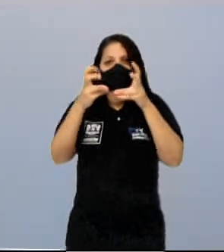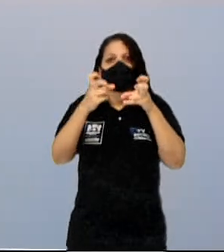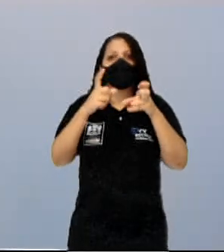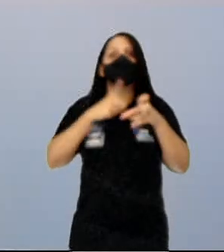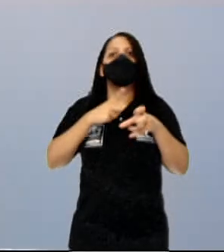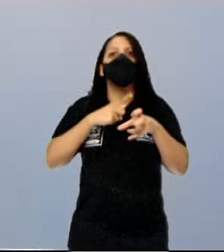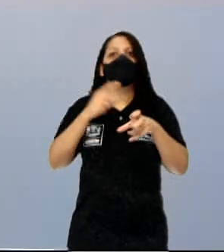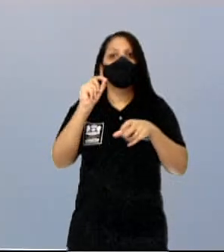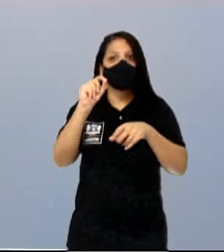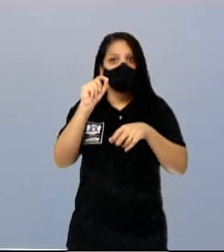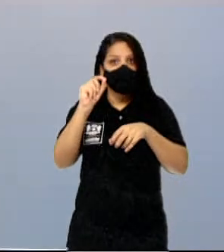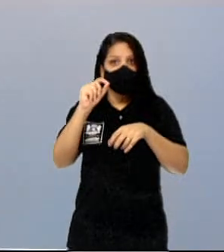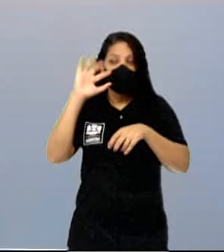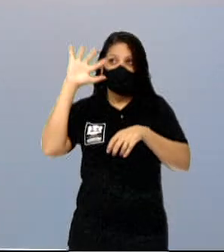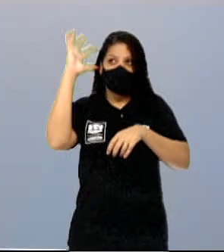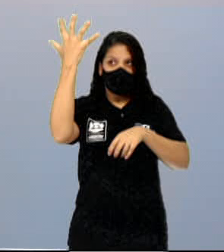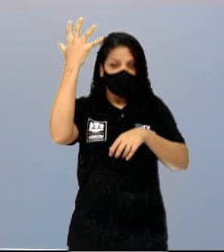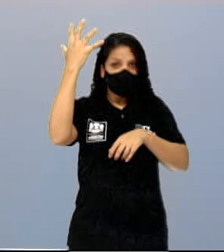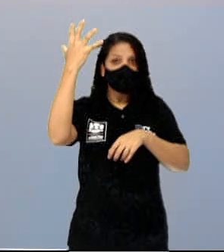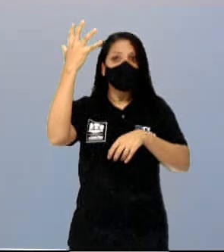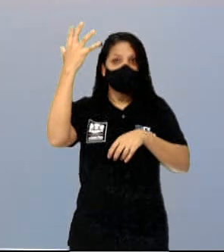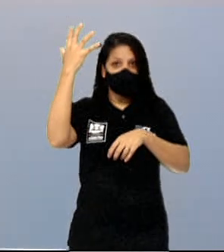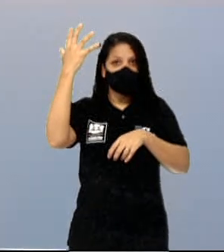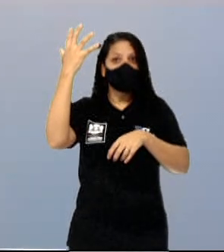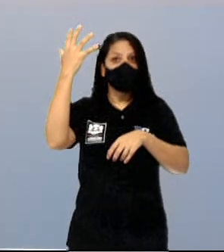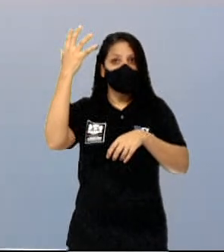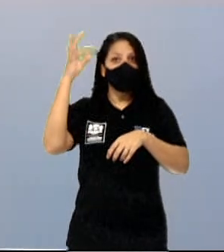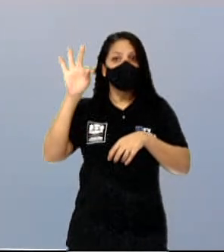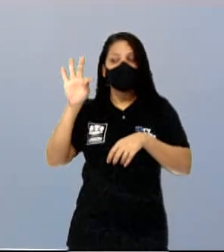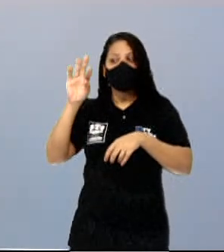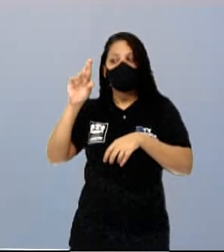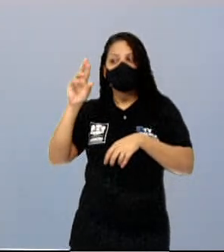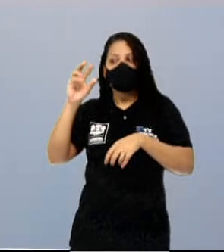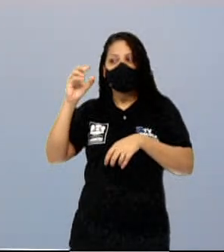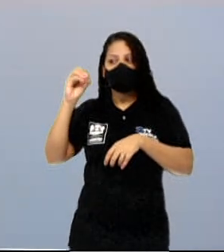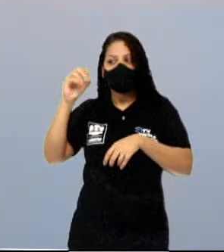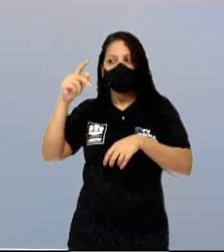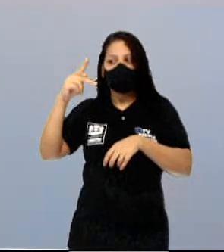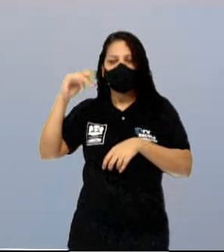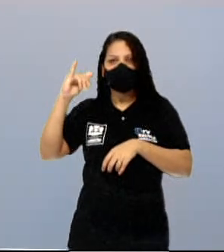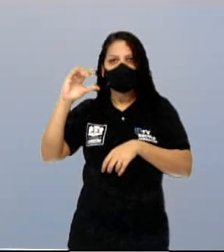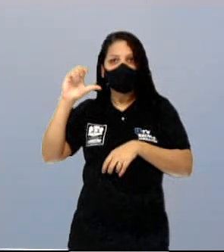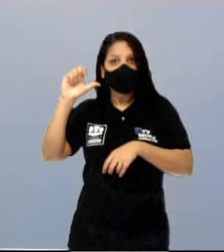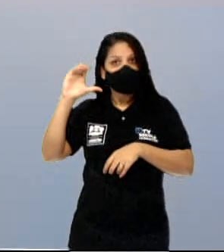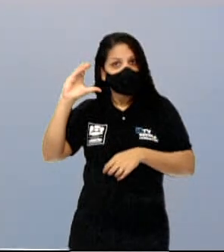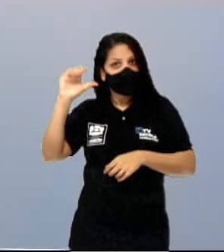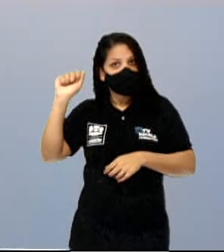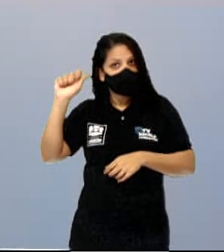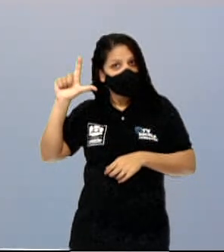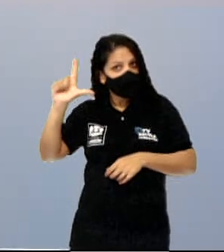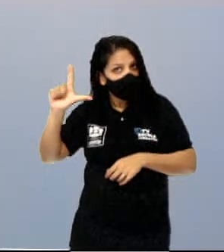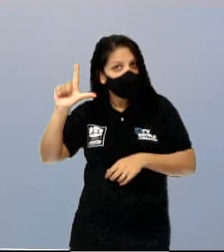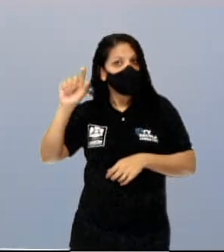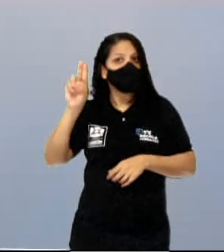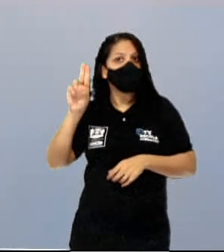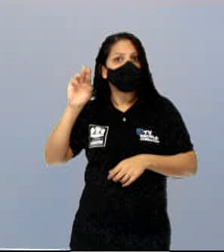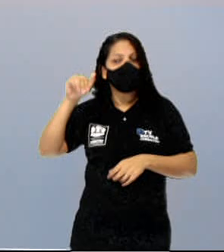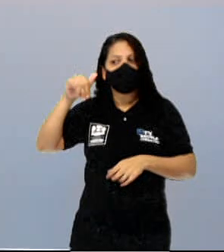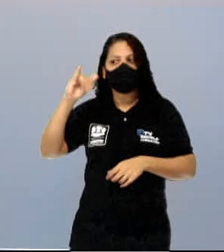de clima tropical úmido. Qual é a diferença entre o clima da Amazônia e o clima da Mata Atlântica?